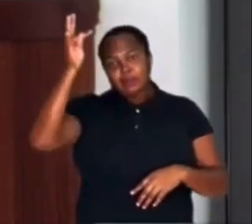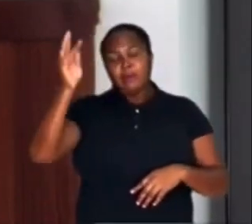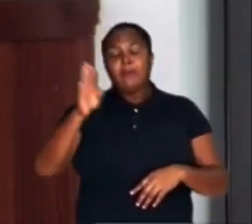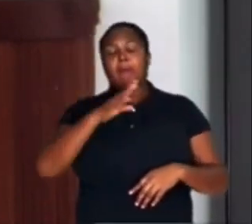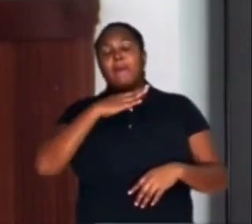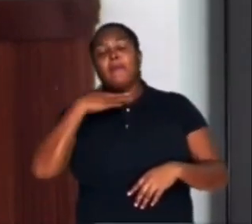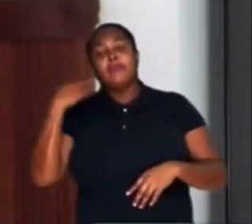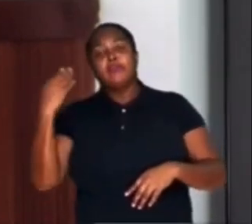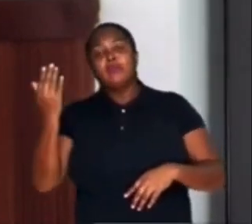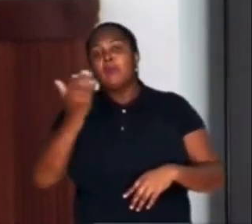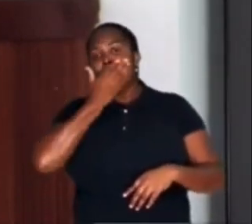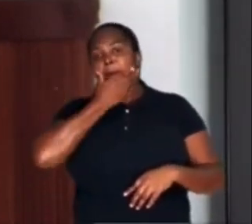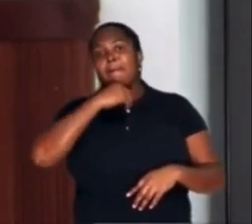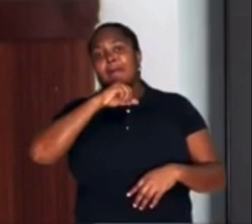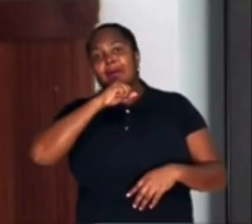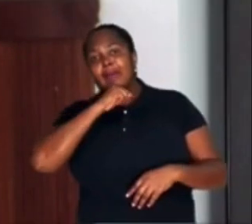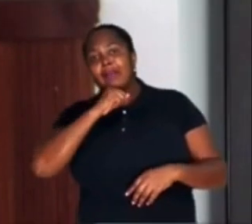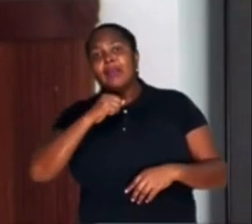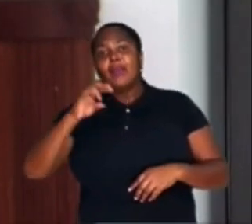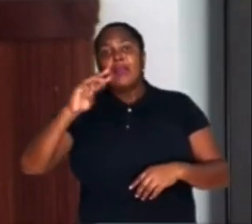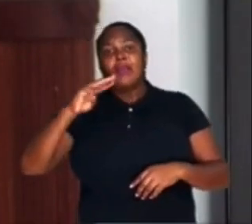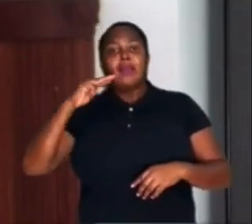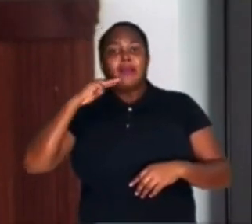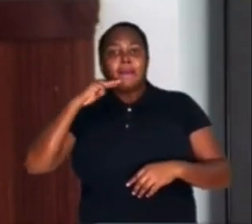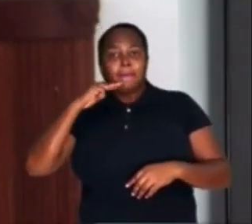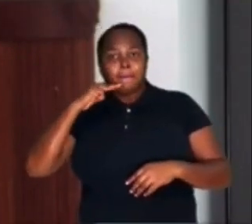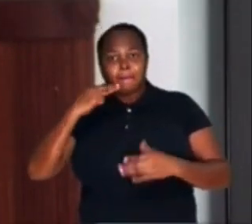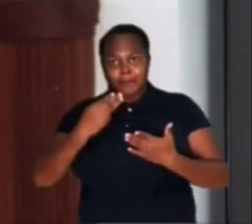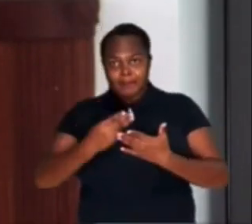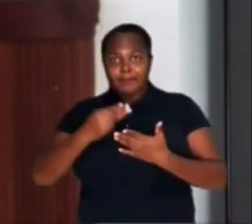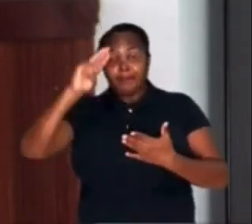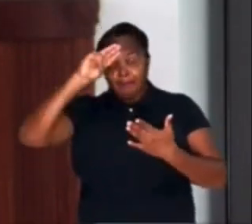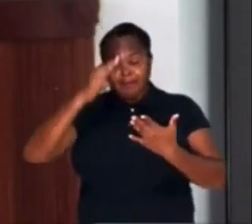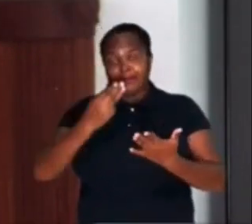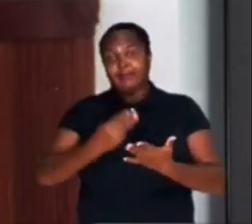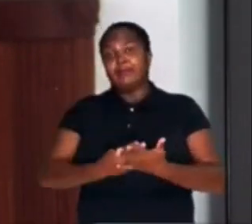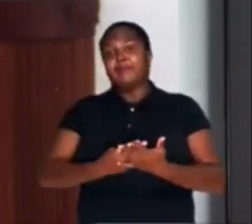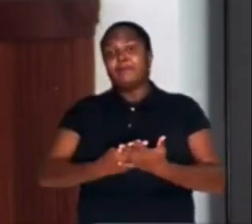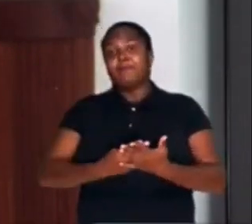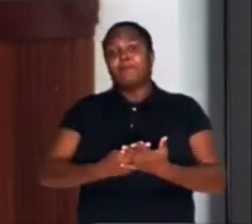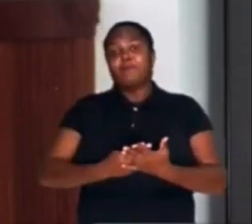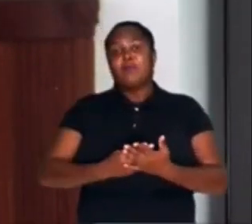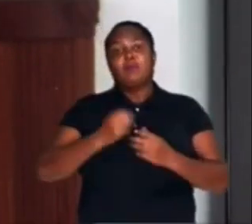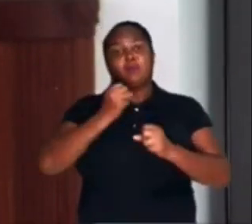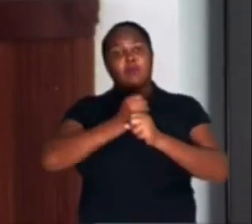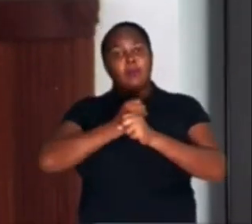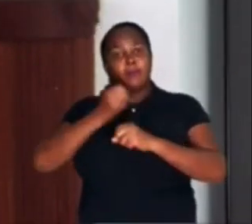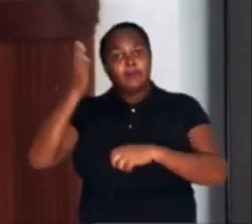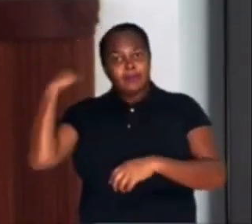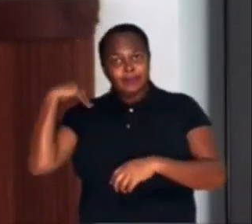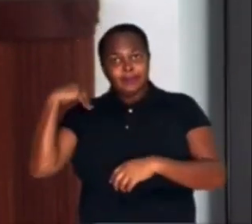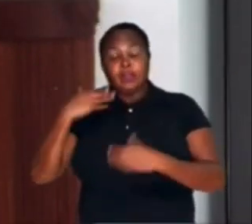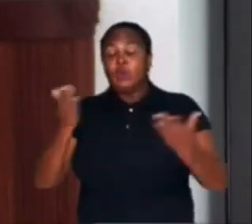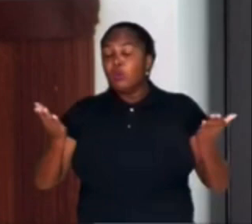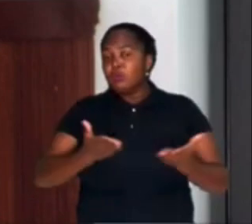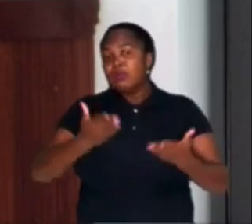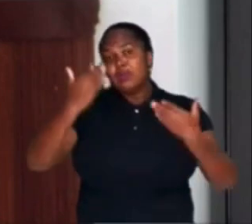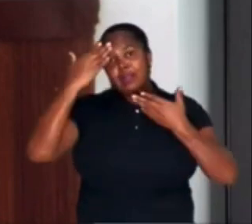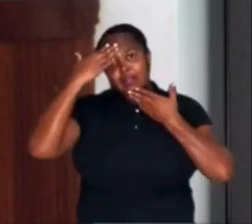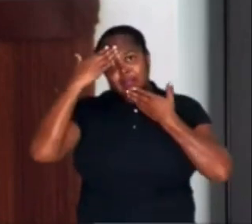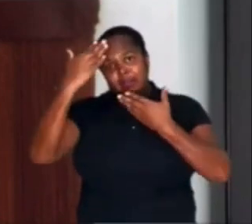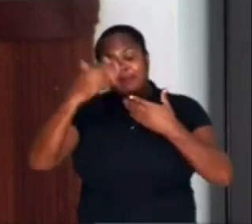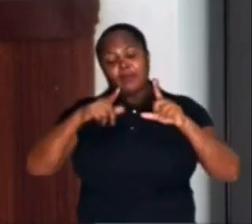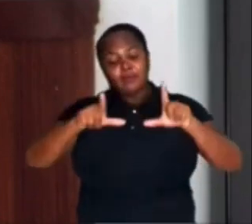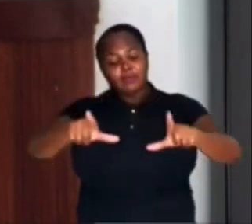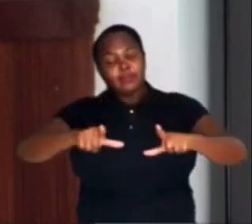obrigado a Vossas Excelências por terem aprovado a concessão deste título no dia 7 de junho de 2022. Não